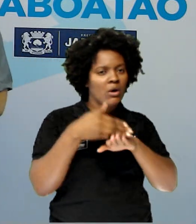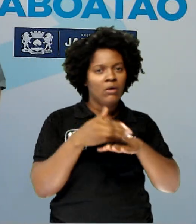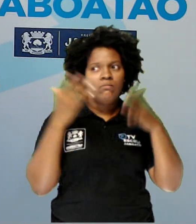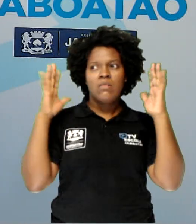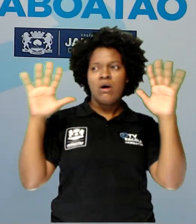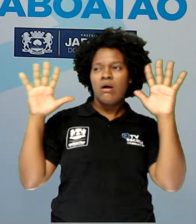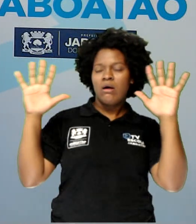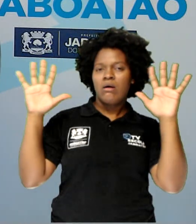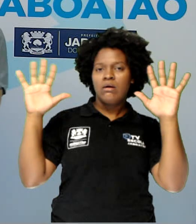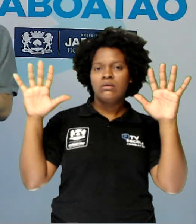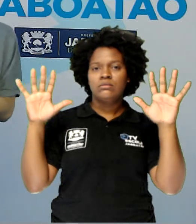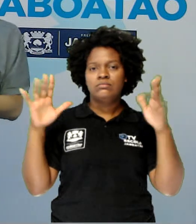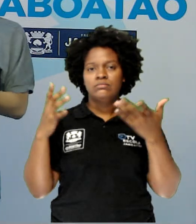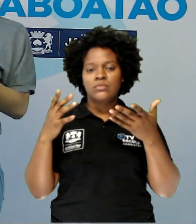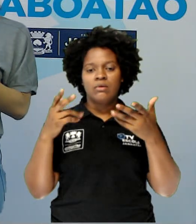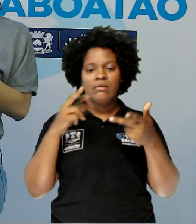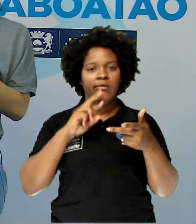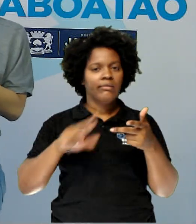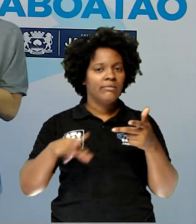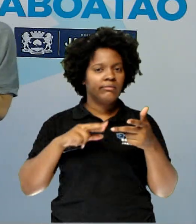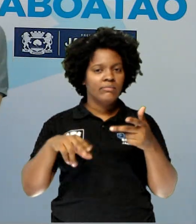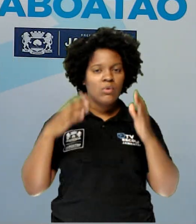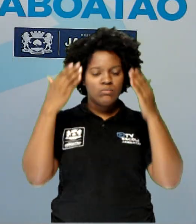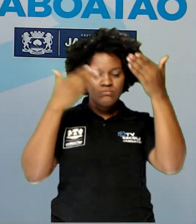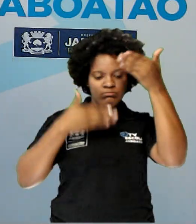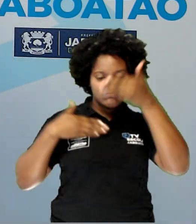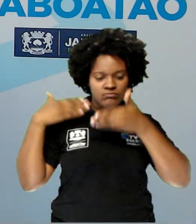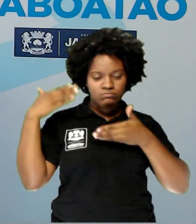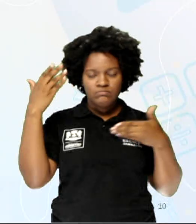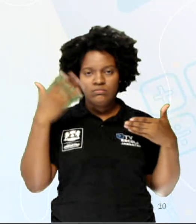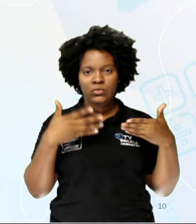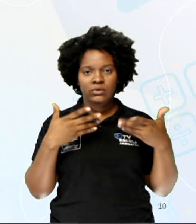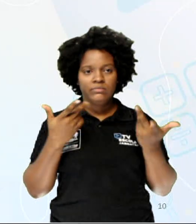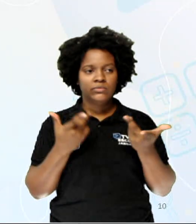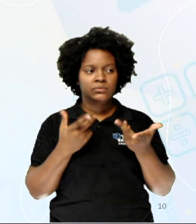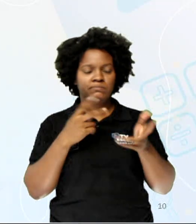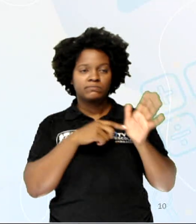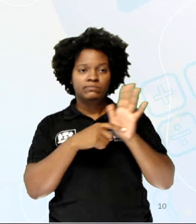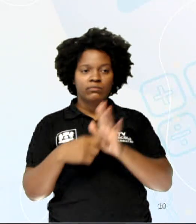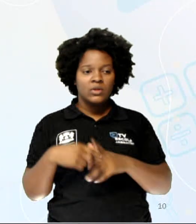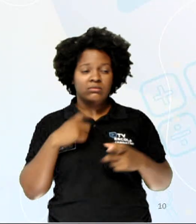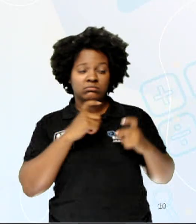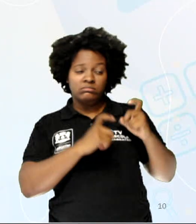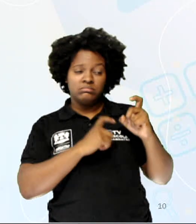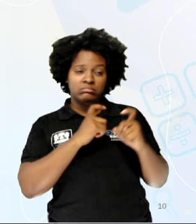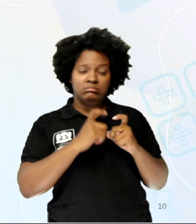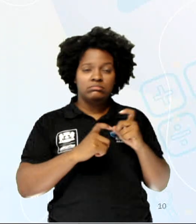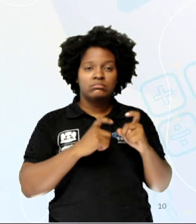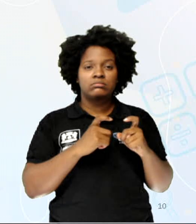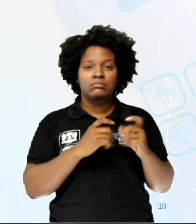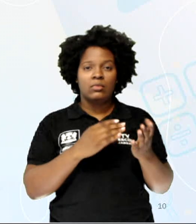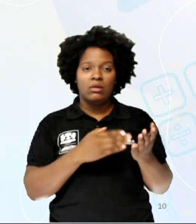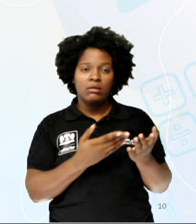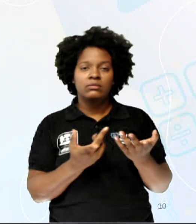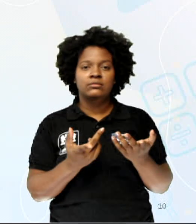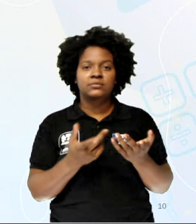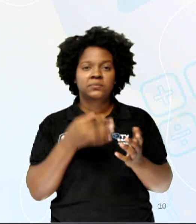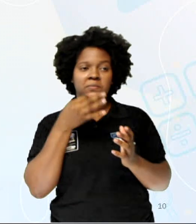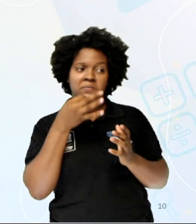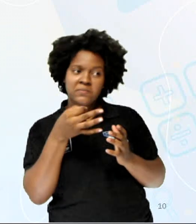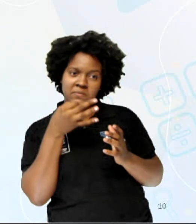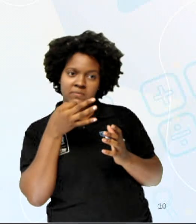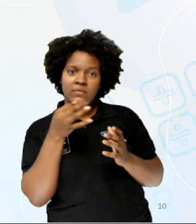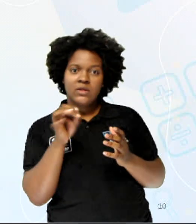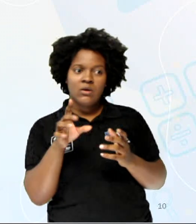manifestação contra o véu. Então, ela demonstra preocupação nessa página e eu já dou um spoilerzinho de leve que essa preocupação